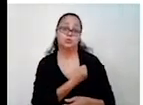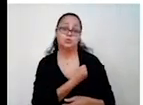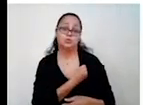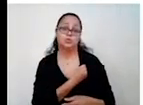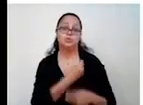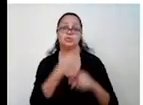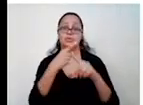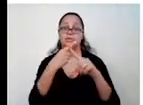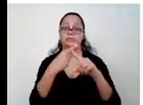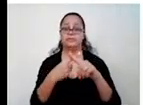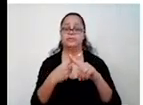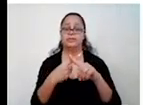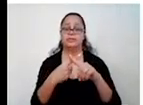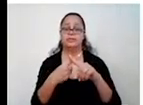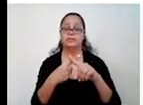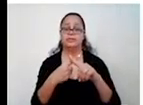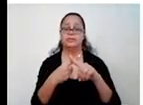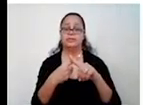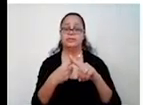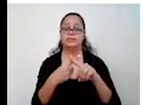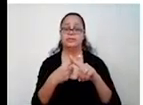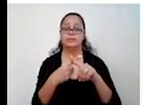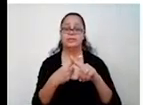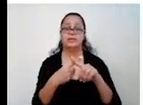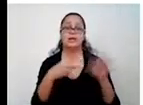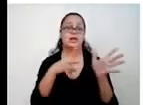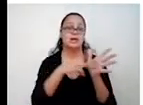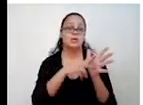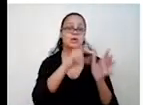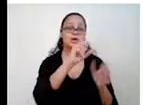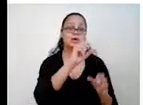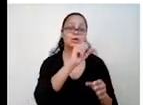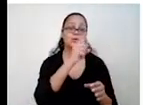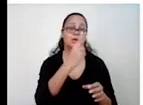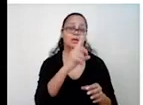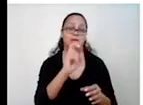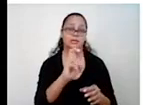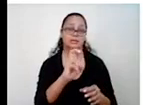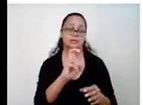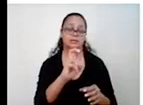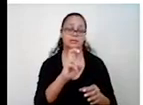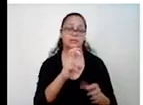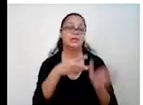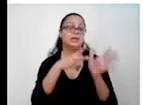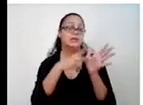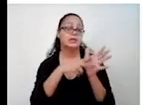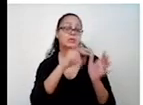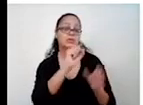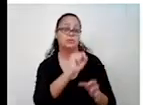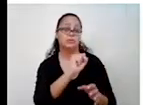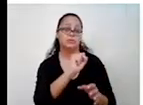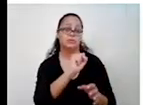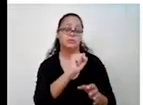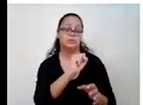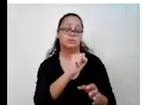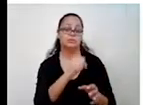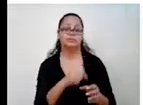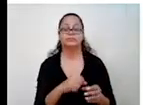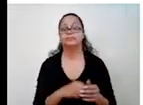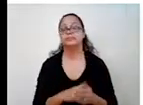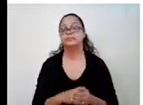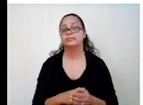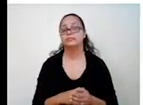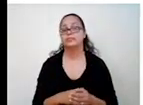dar 15. E um mais o outro vai dar 8. Então, se eu fizer um vezes o outro vai dar 15. E um mais o outro vai dar 8.